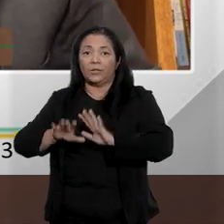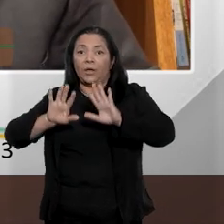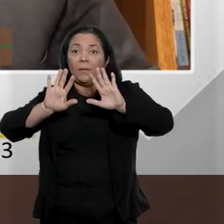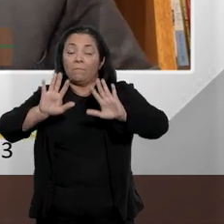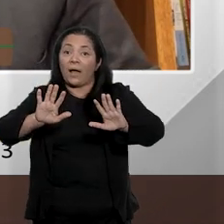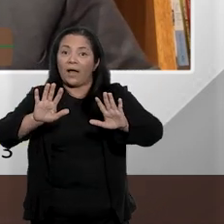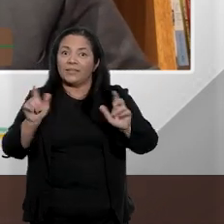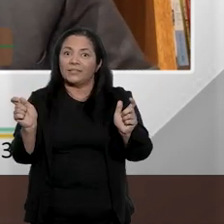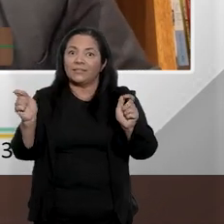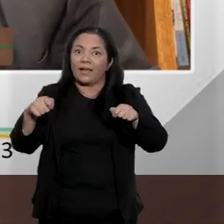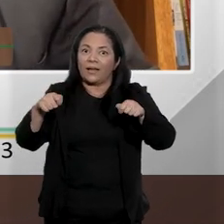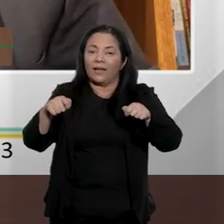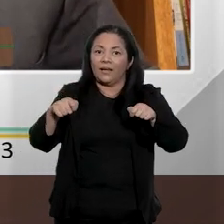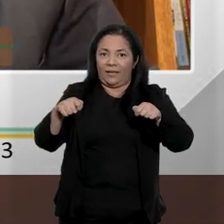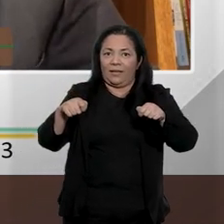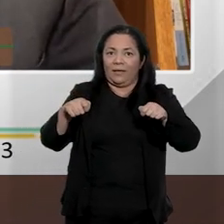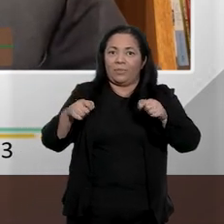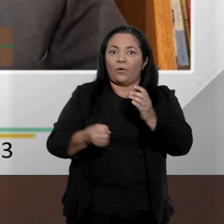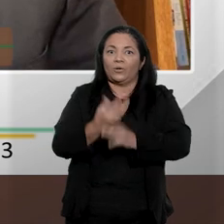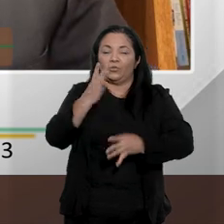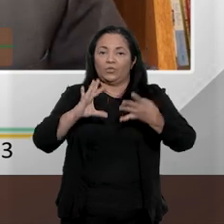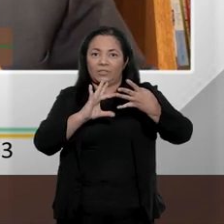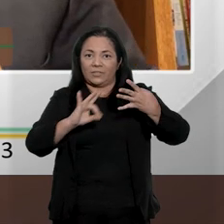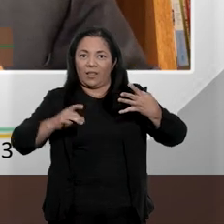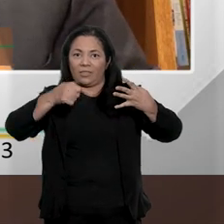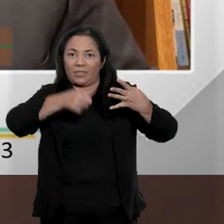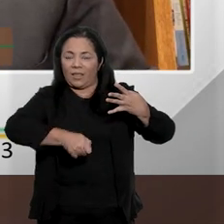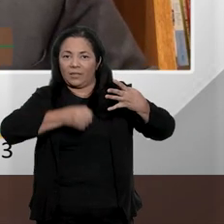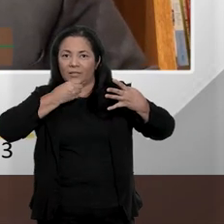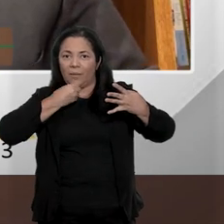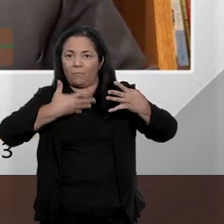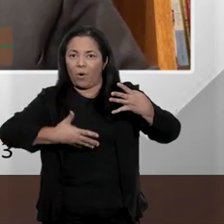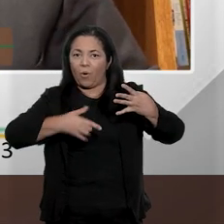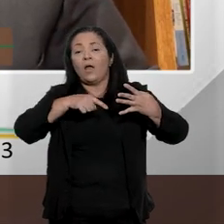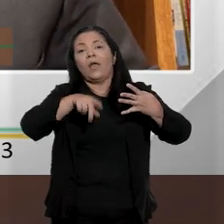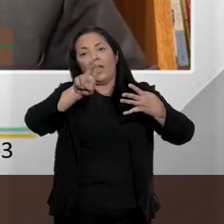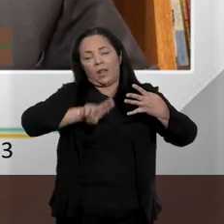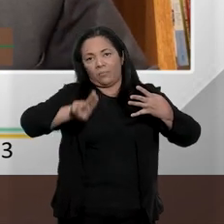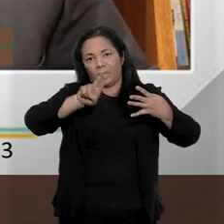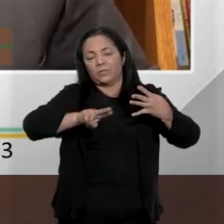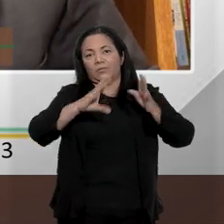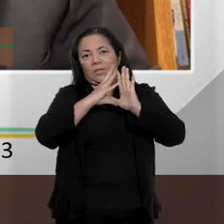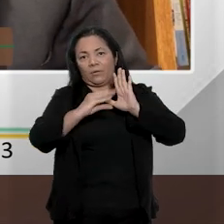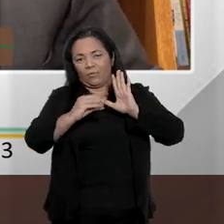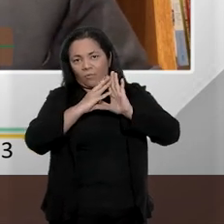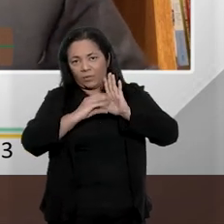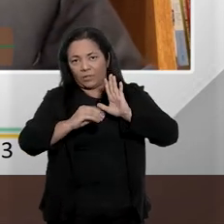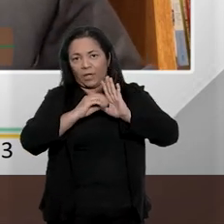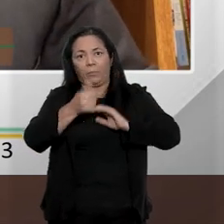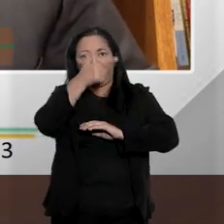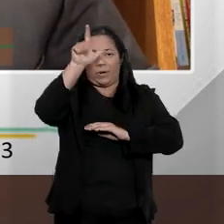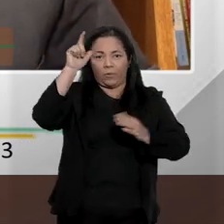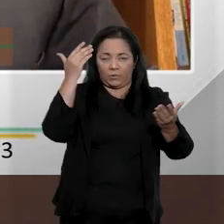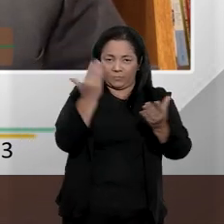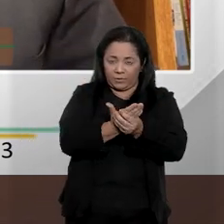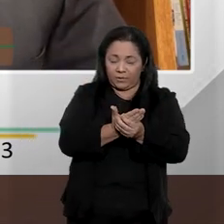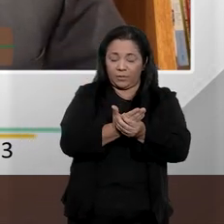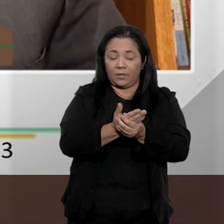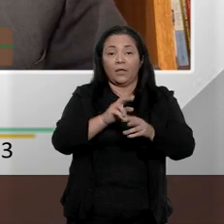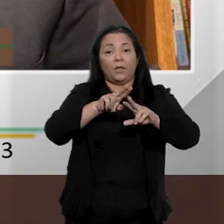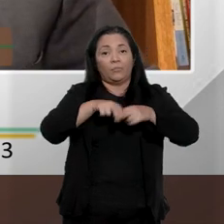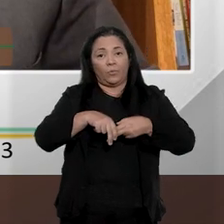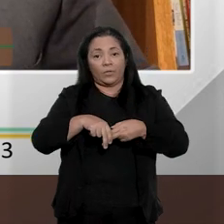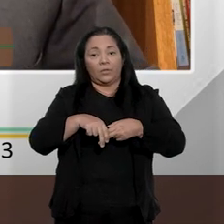extremamente relevantes para que sejam replicados nessas instâncias, como dizia o professor Vinicius. Então, vejo com muito bons olhos